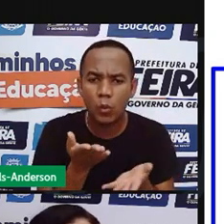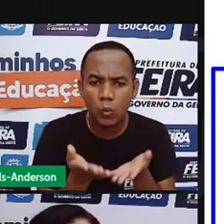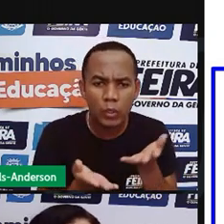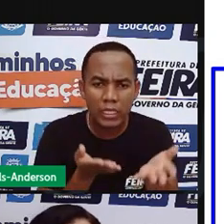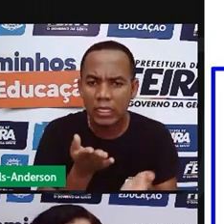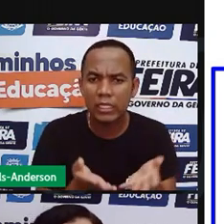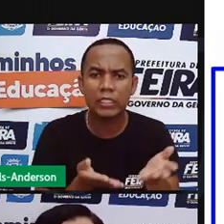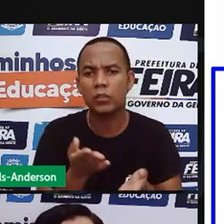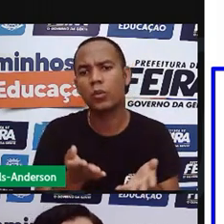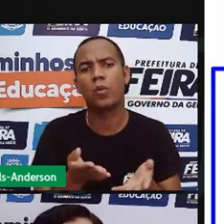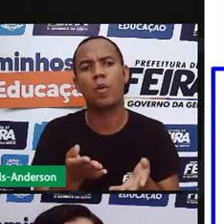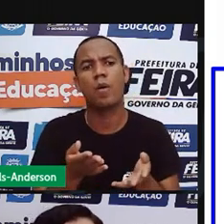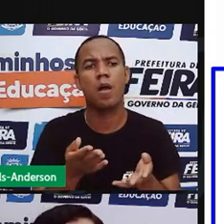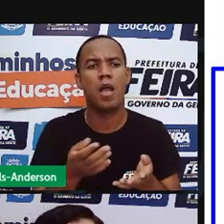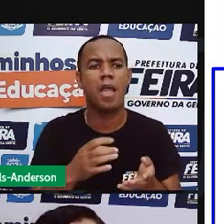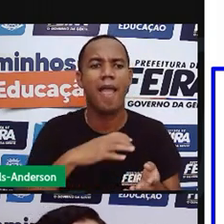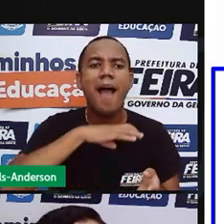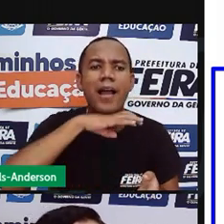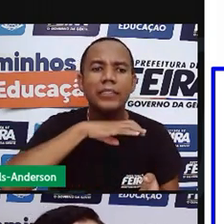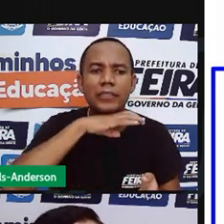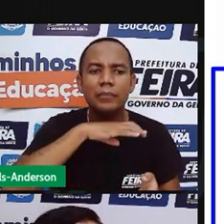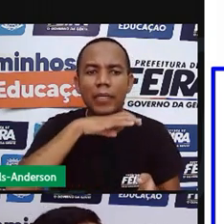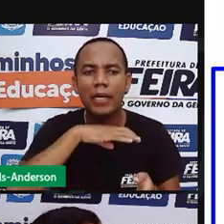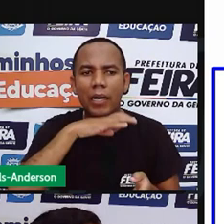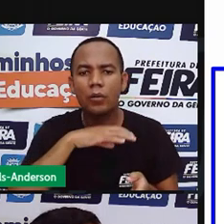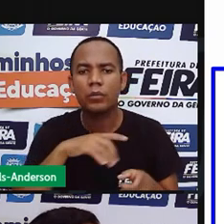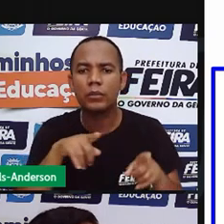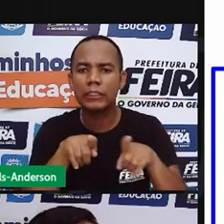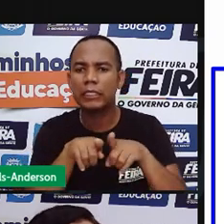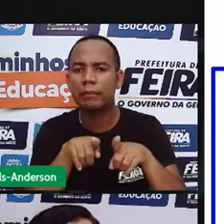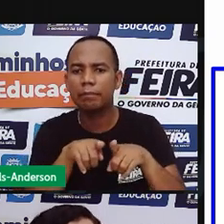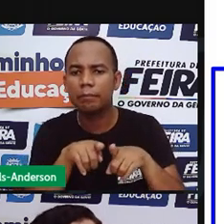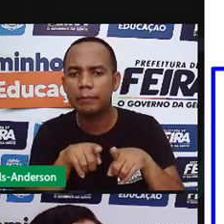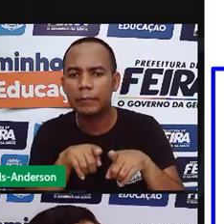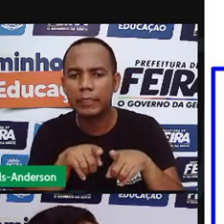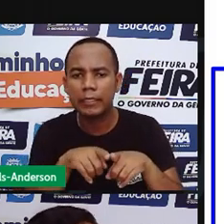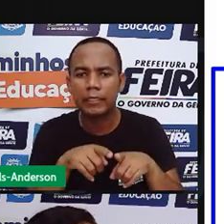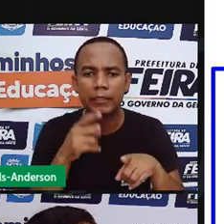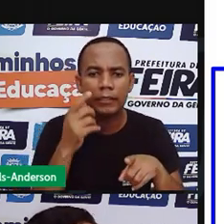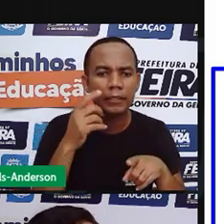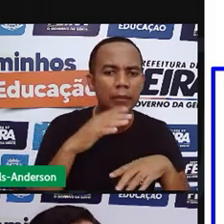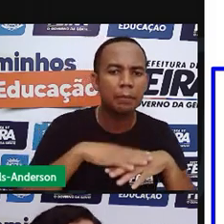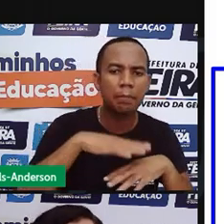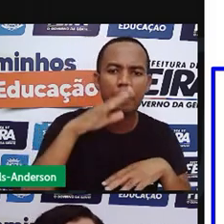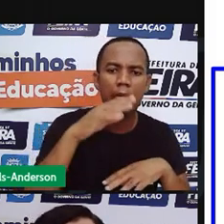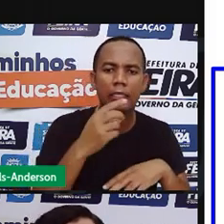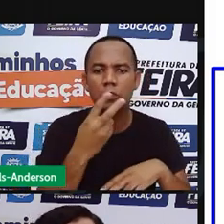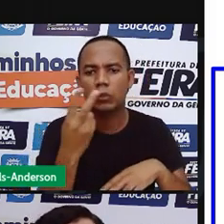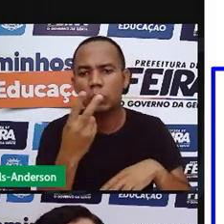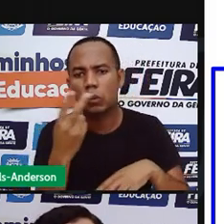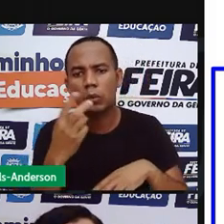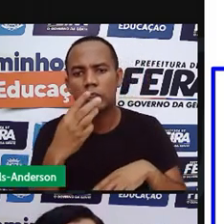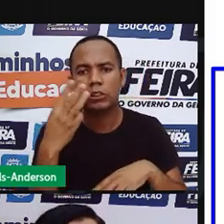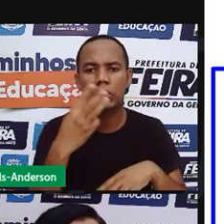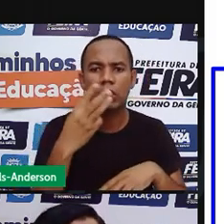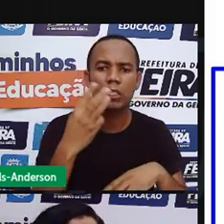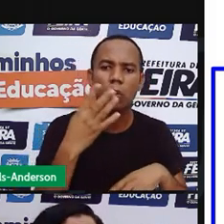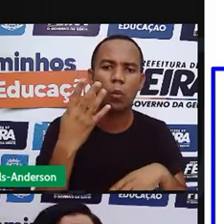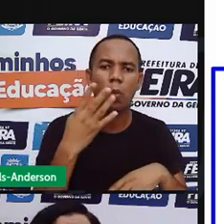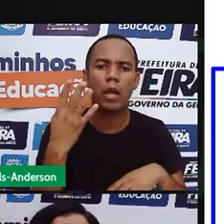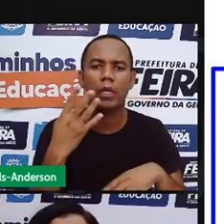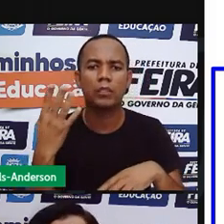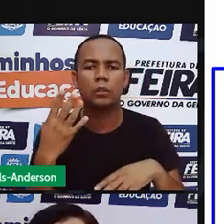algum animal. E eles estão em mais de dois, mais de três, mais de quatro,